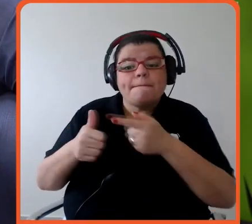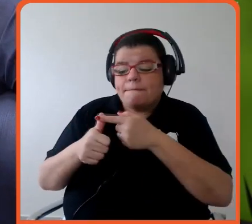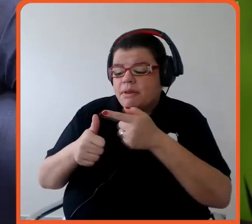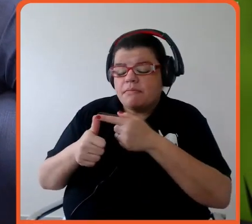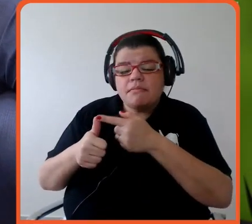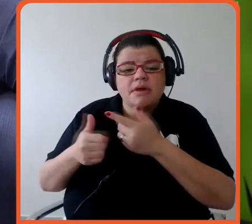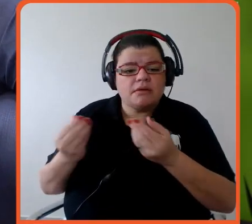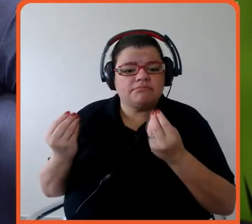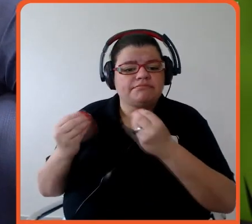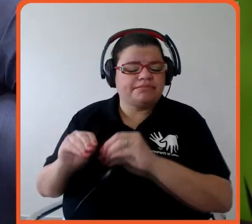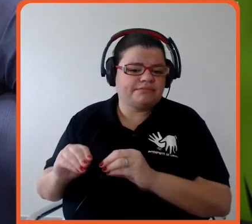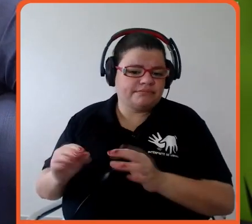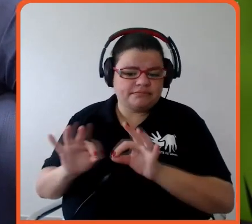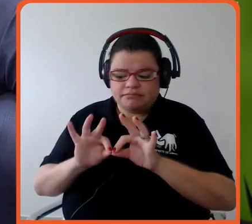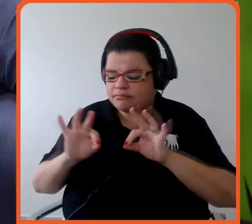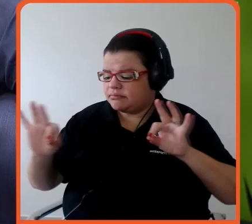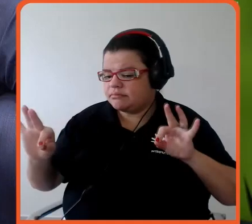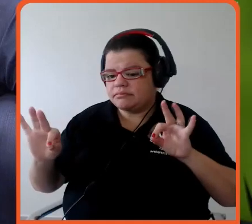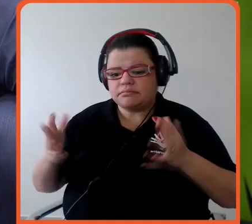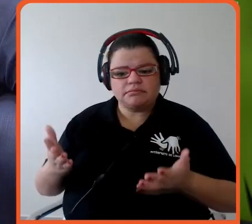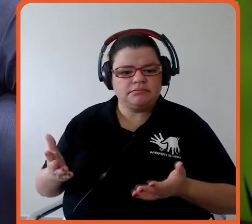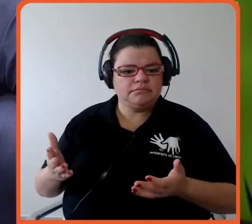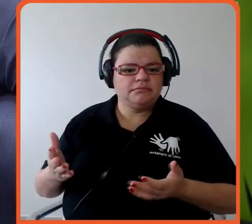fazer marcação? É o boi.